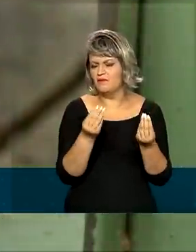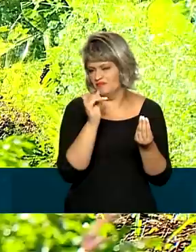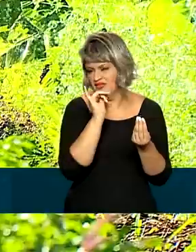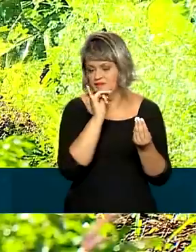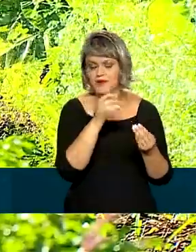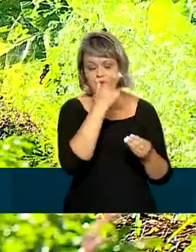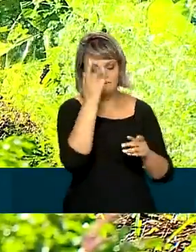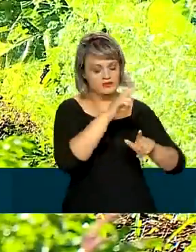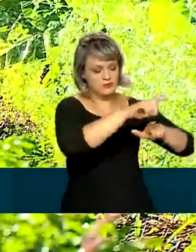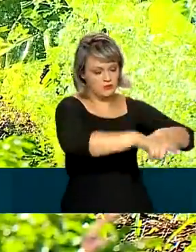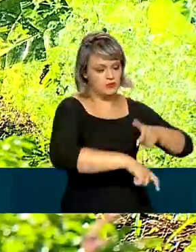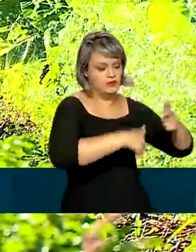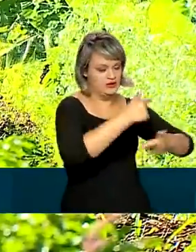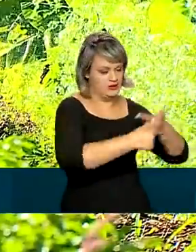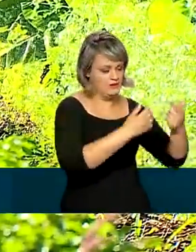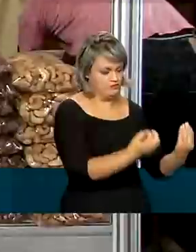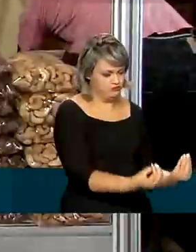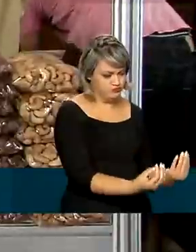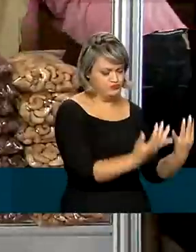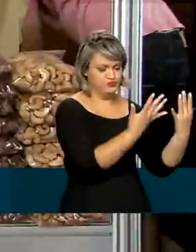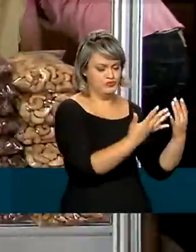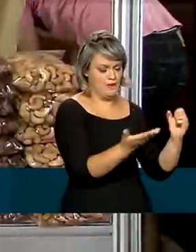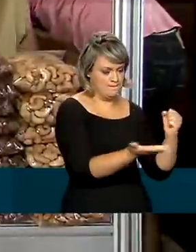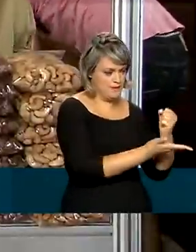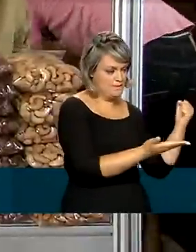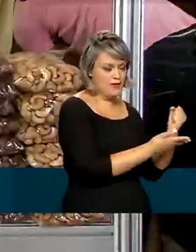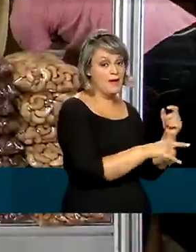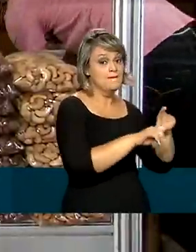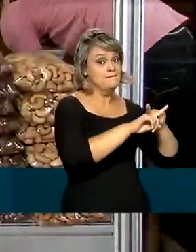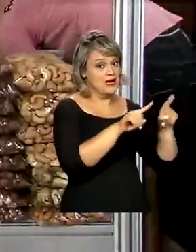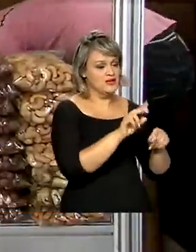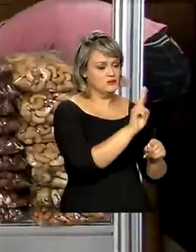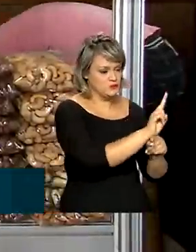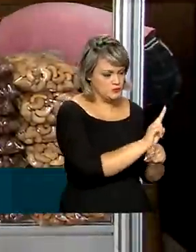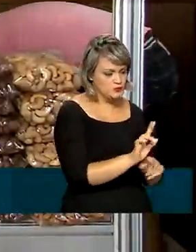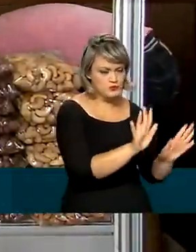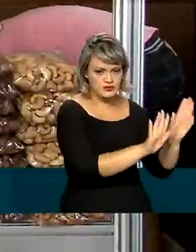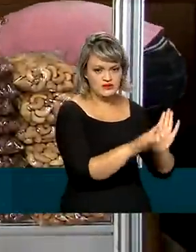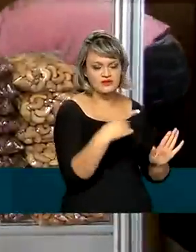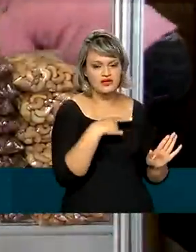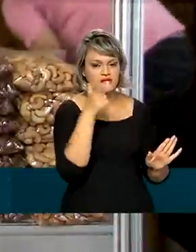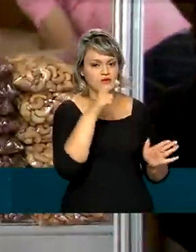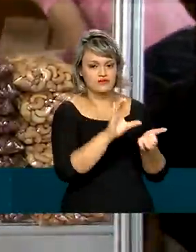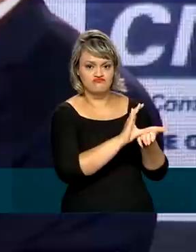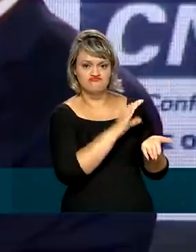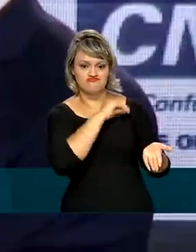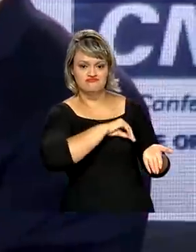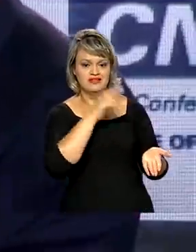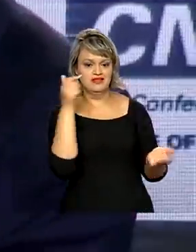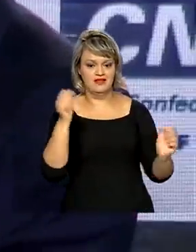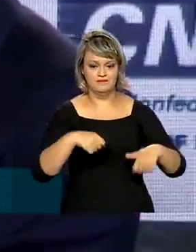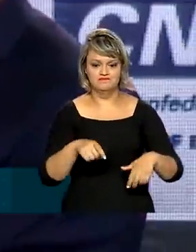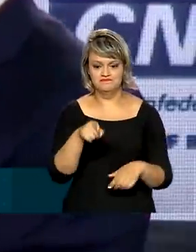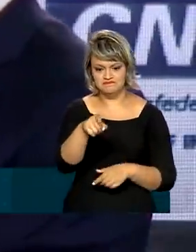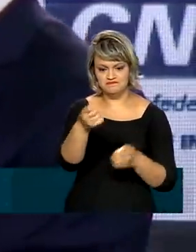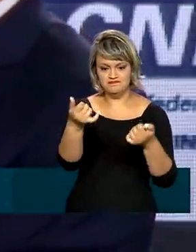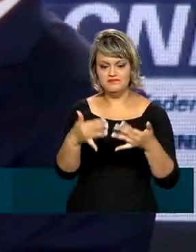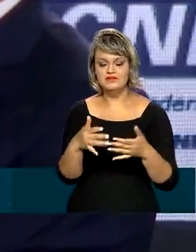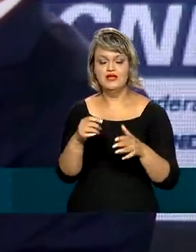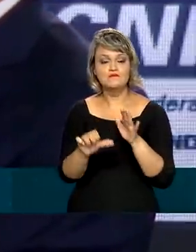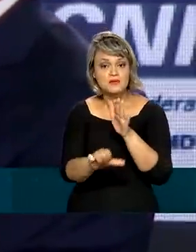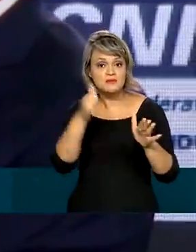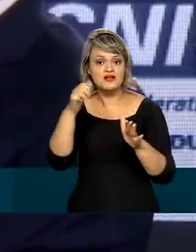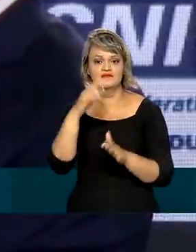rural a produzir ao mesmo tempo que preserva, alcançando assim uma renda extra. Pela primeira vez no Brasil, uma